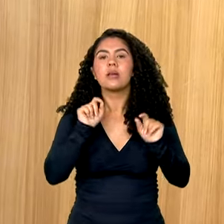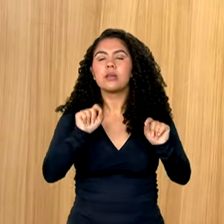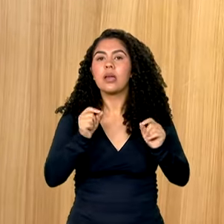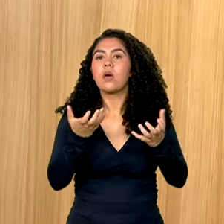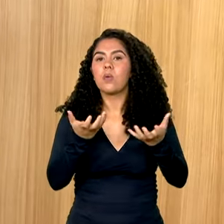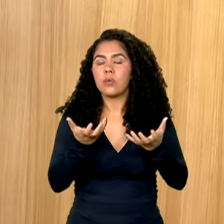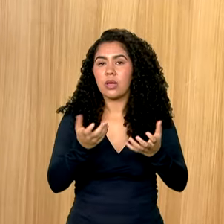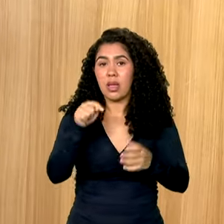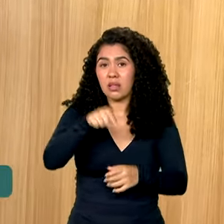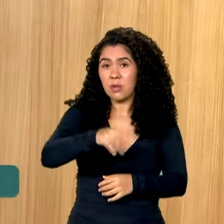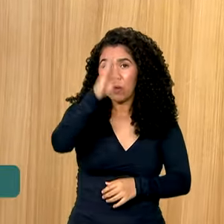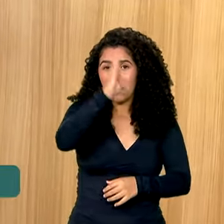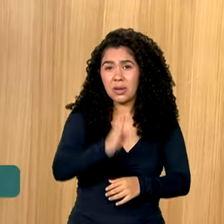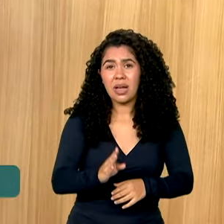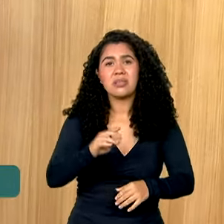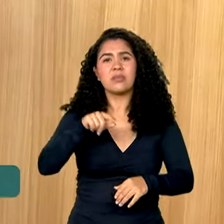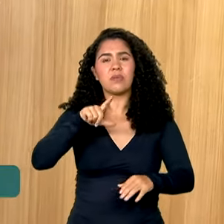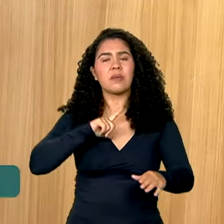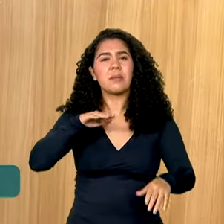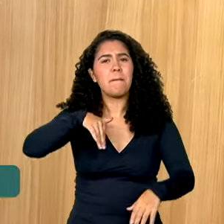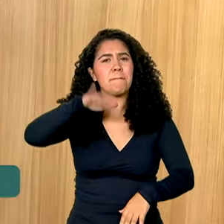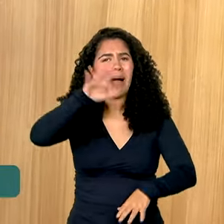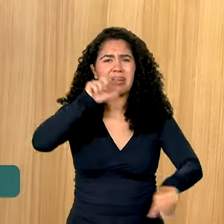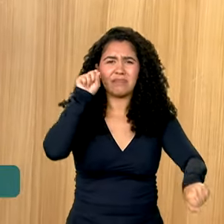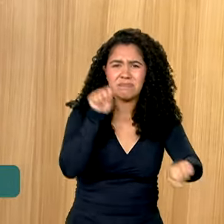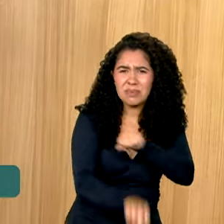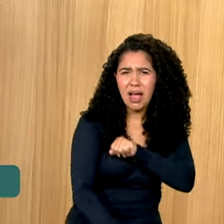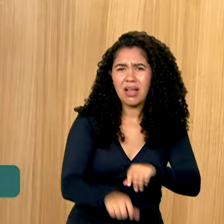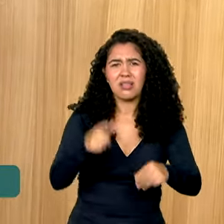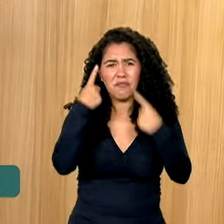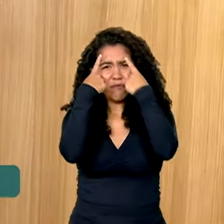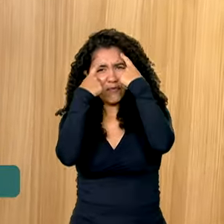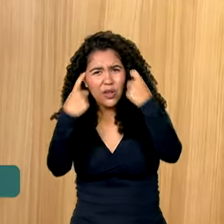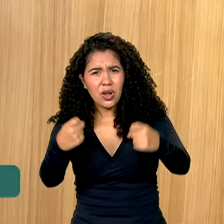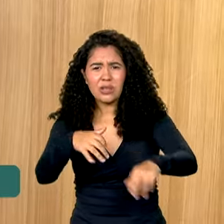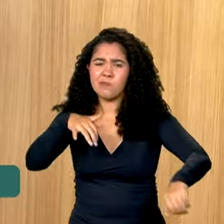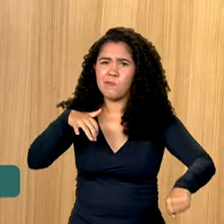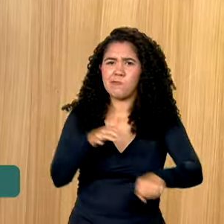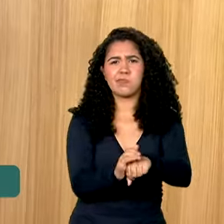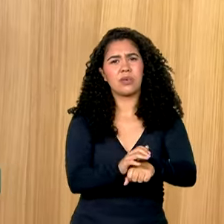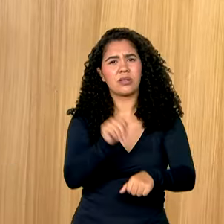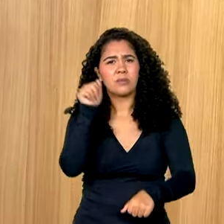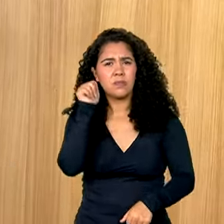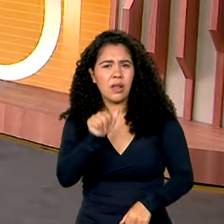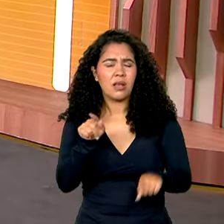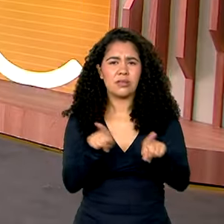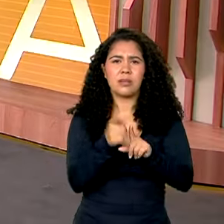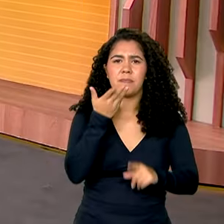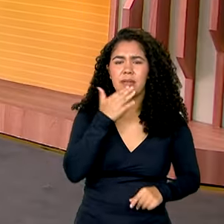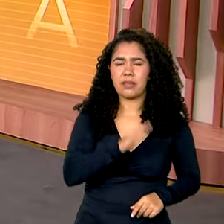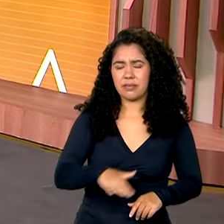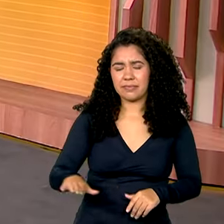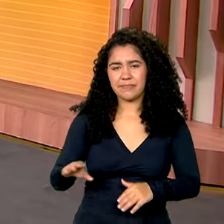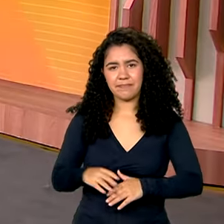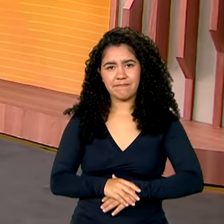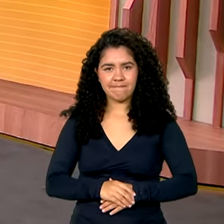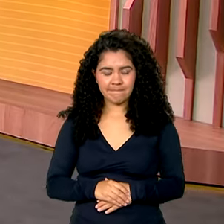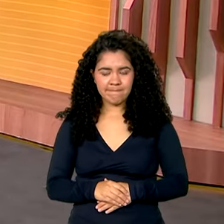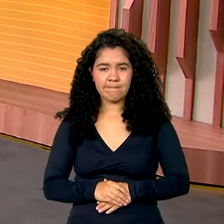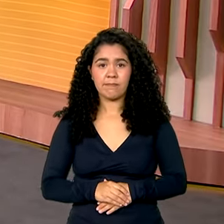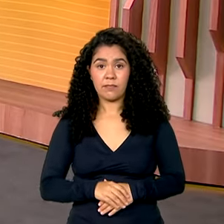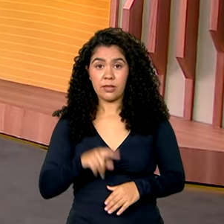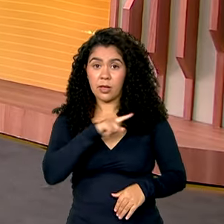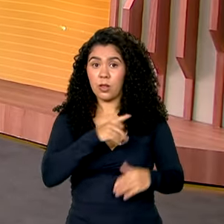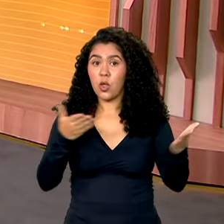país que mais mata, que mais violenta e que mais estupra mulheres e meninas. E